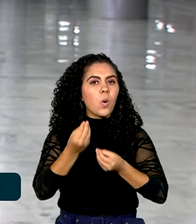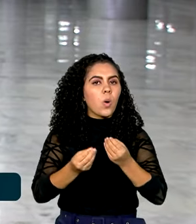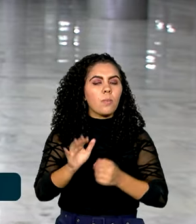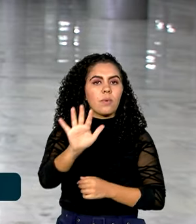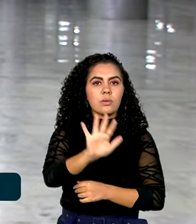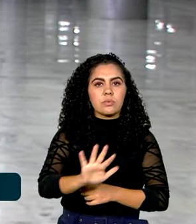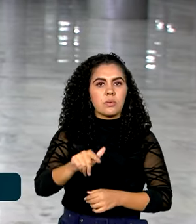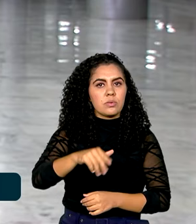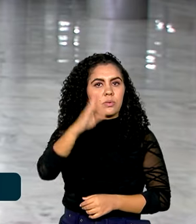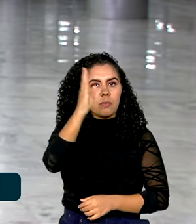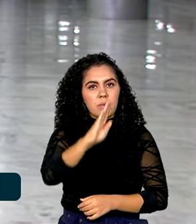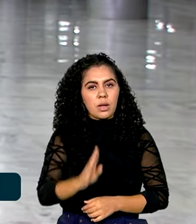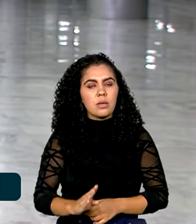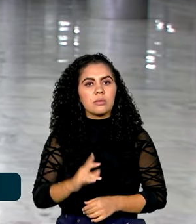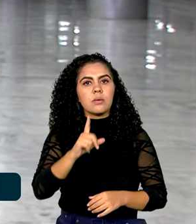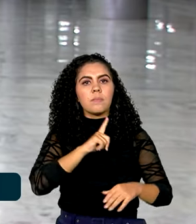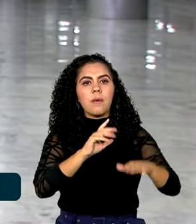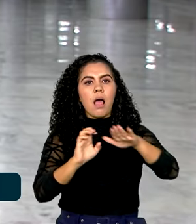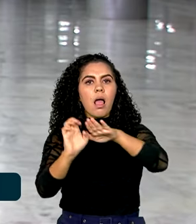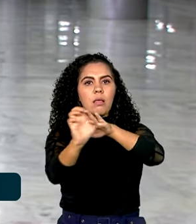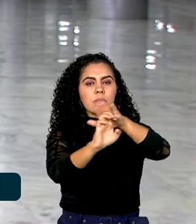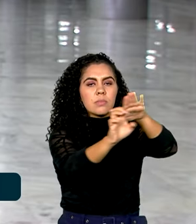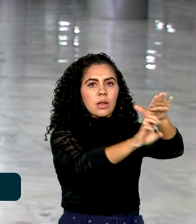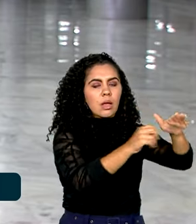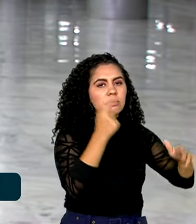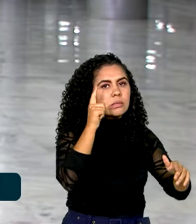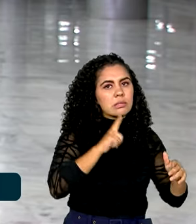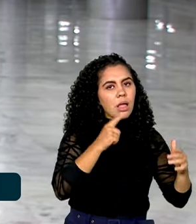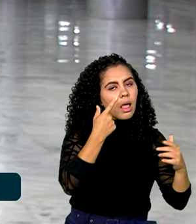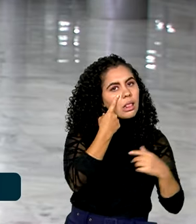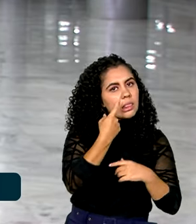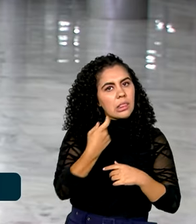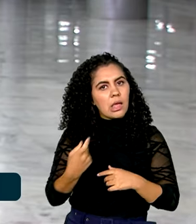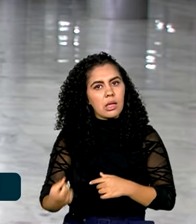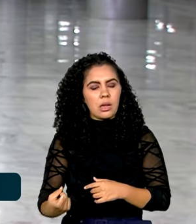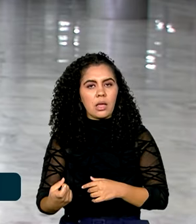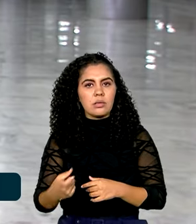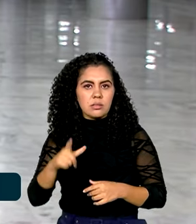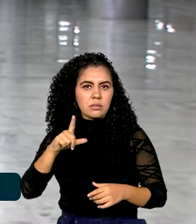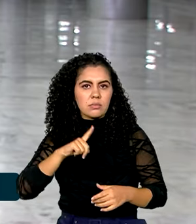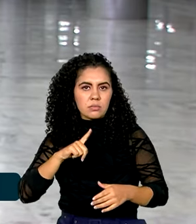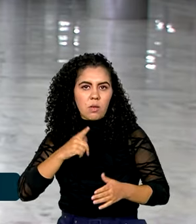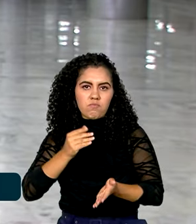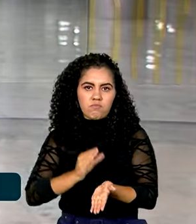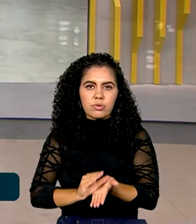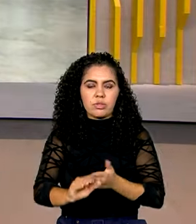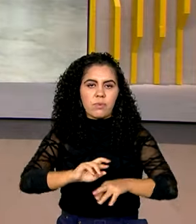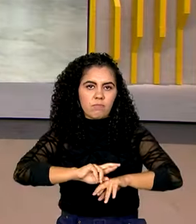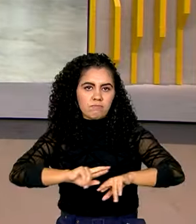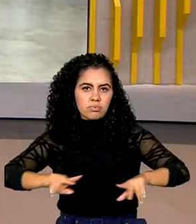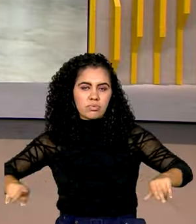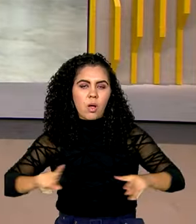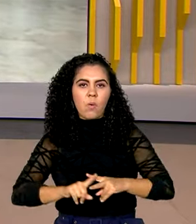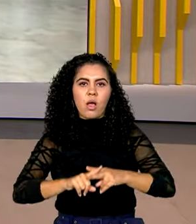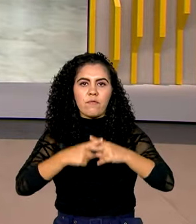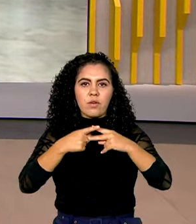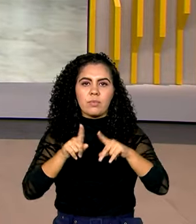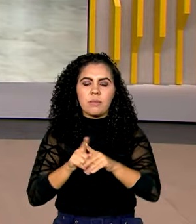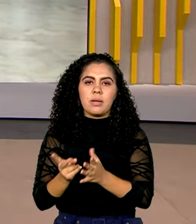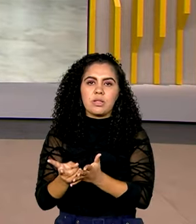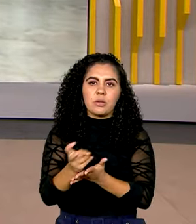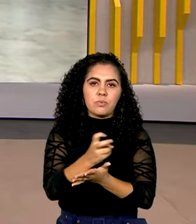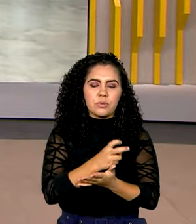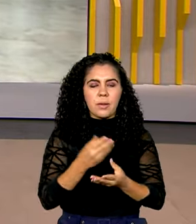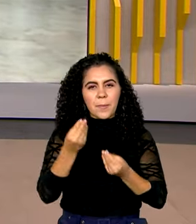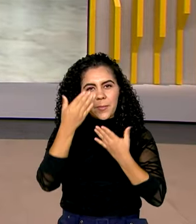atrativo para investidores com crescimento e reformas como a reforma tributária. Eu volto com você, Roberto. Está ótimo, Pablo. Obrigado